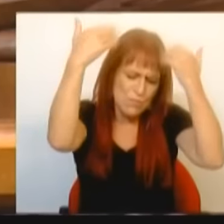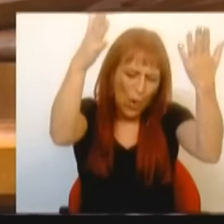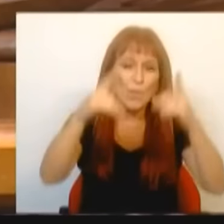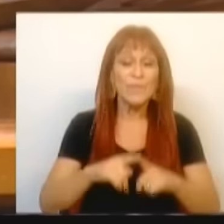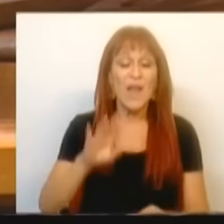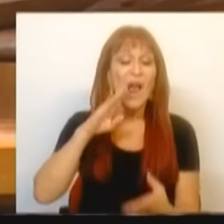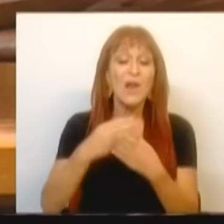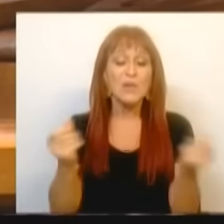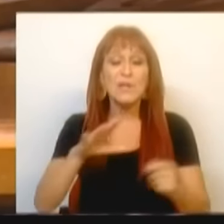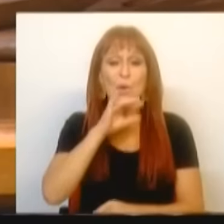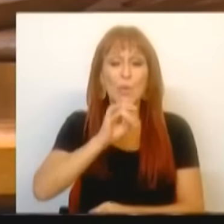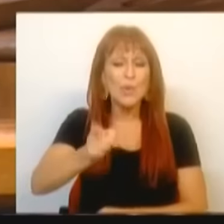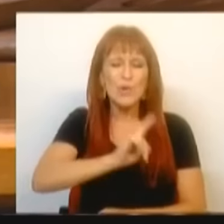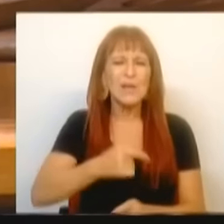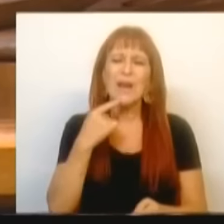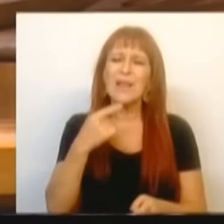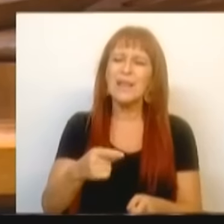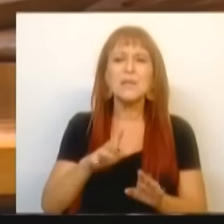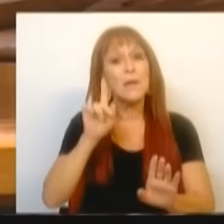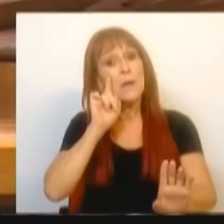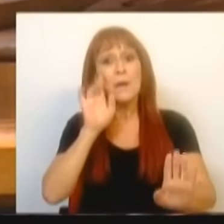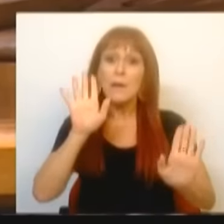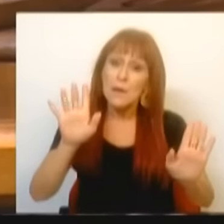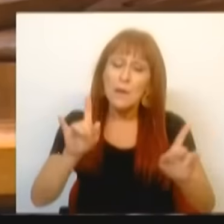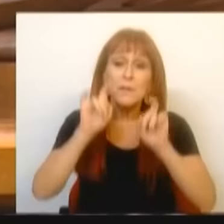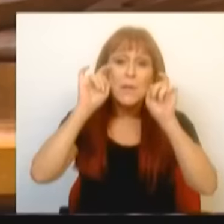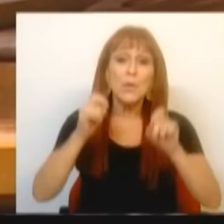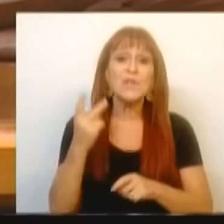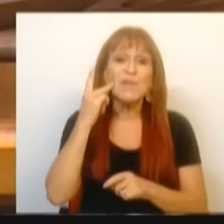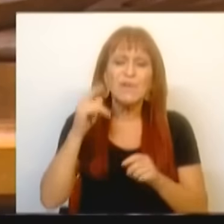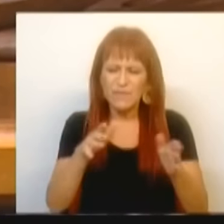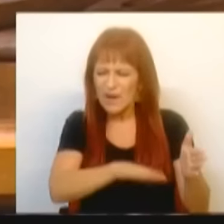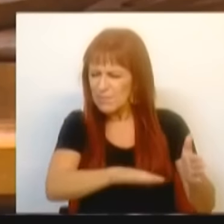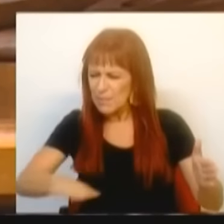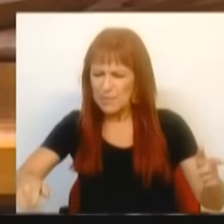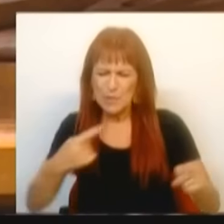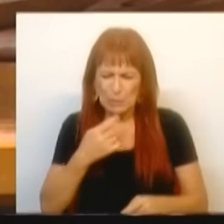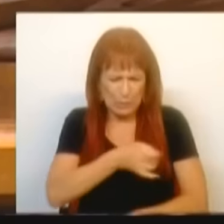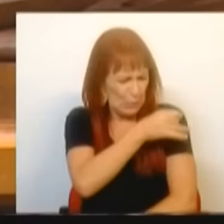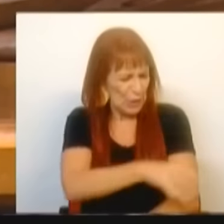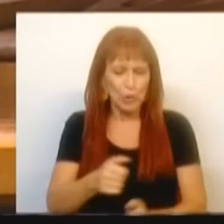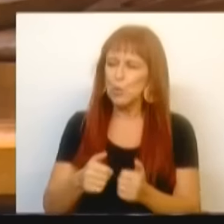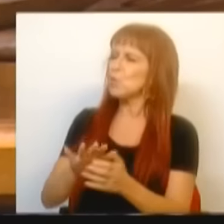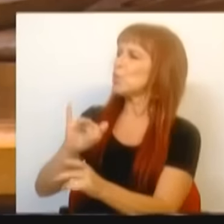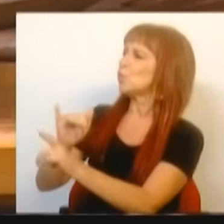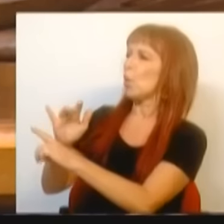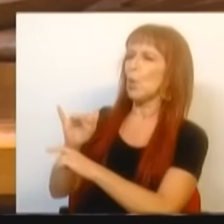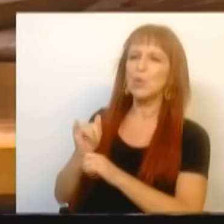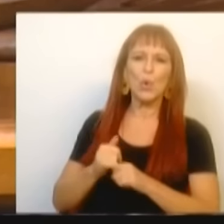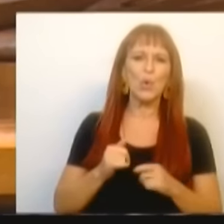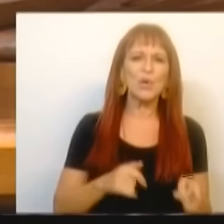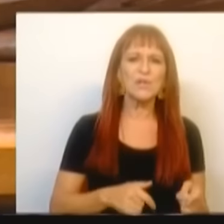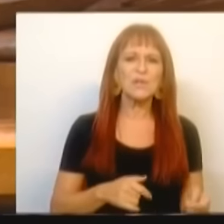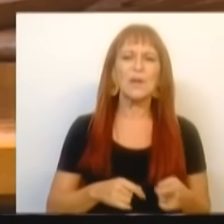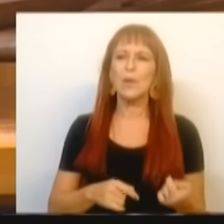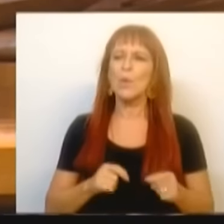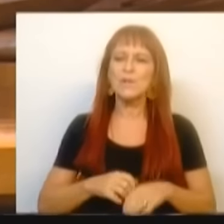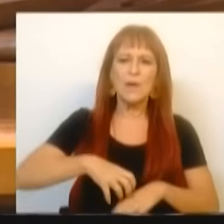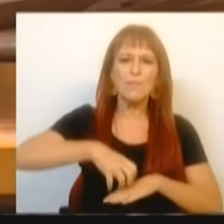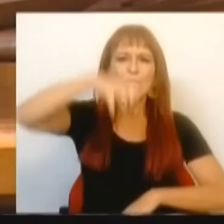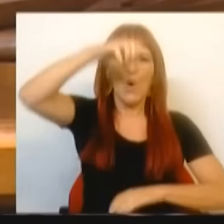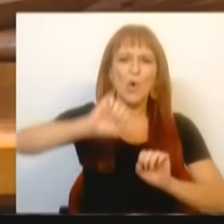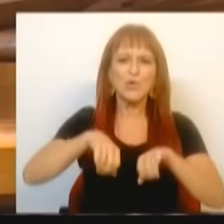solução para a Polícia não é dizer aguentem e vivam em camaradas miseráveis enquanto todos os outros se sentem a subir no elevador social.